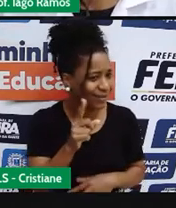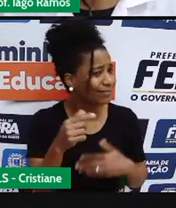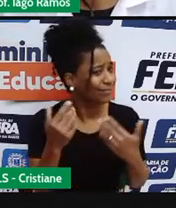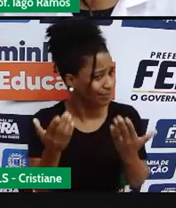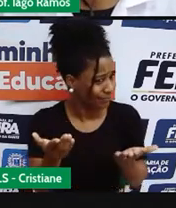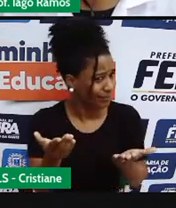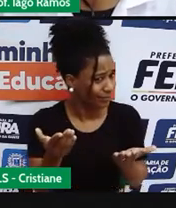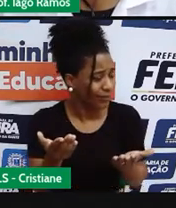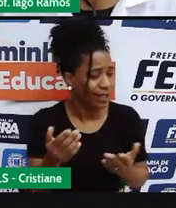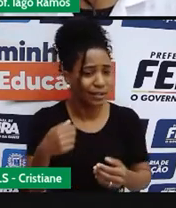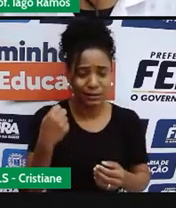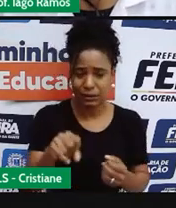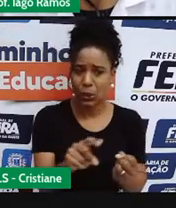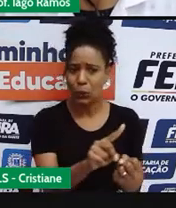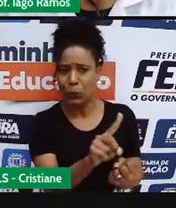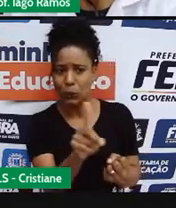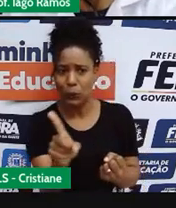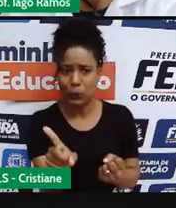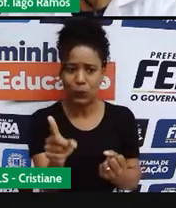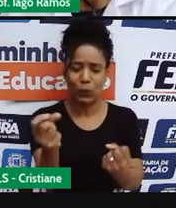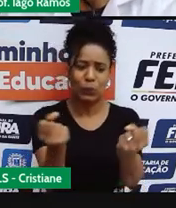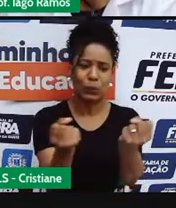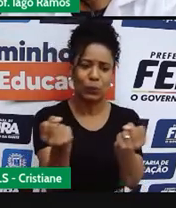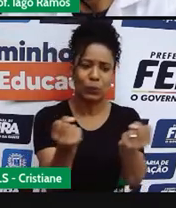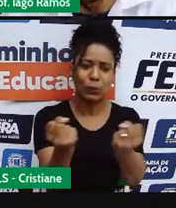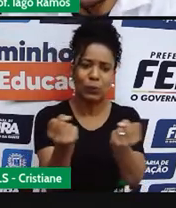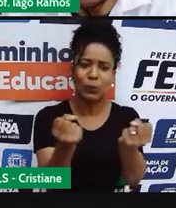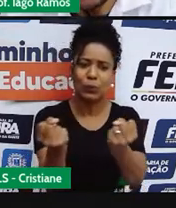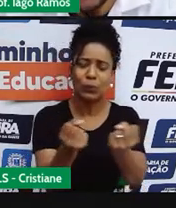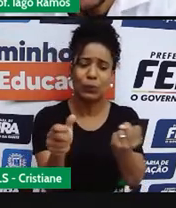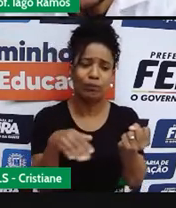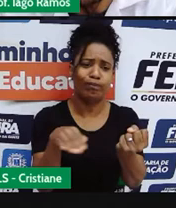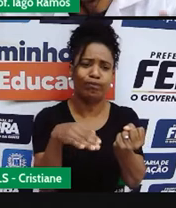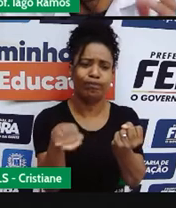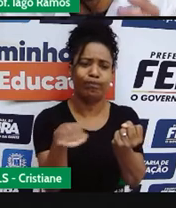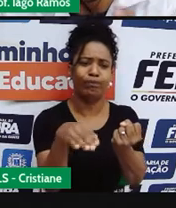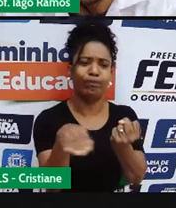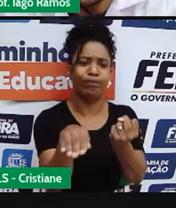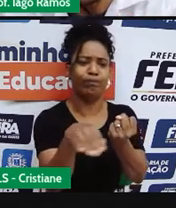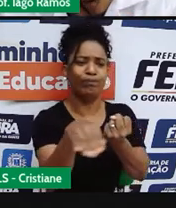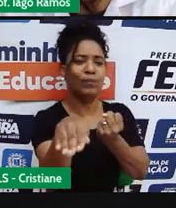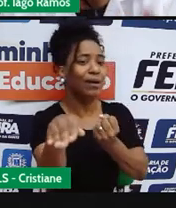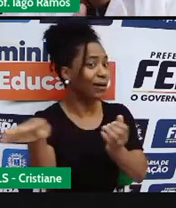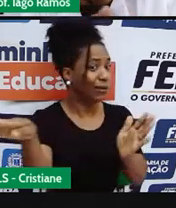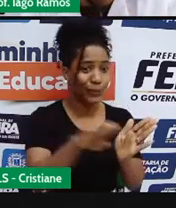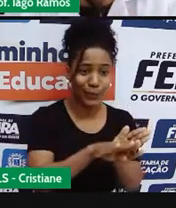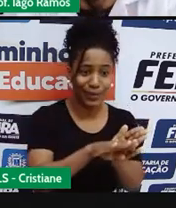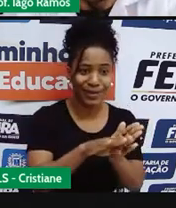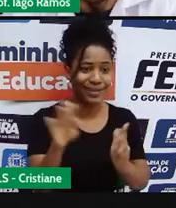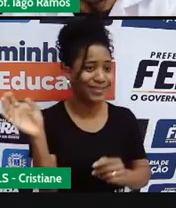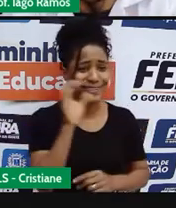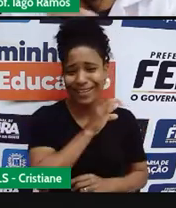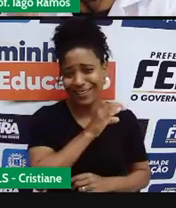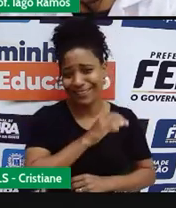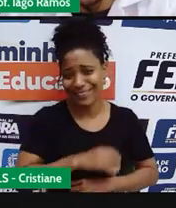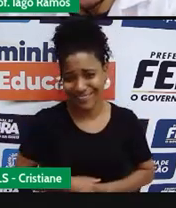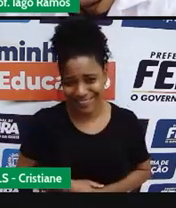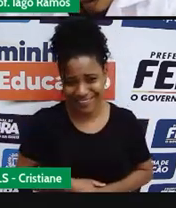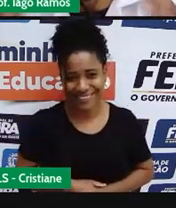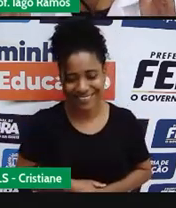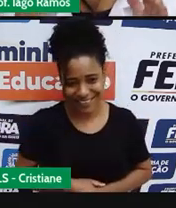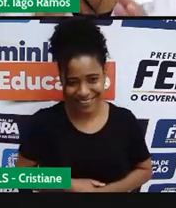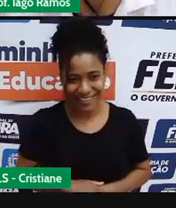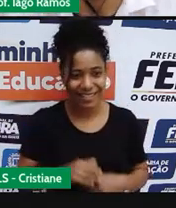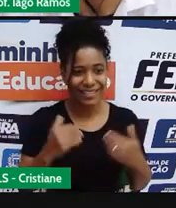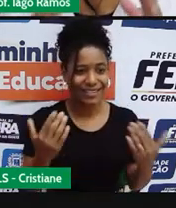se eu aumento a velocidade, se o carro está mais rápido, eu vou chegar mais cedo. Ou seja,